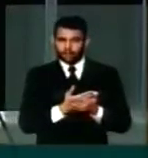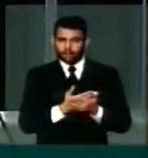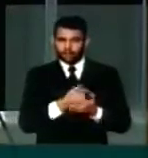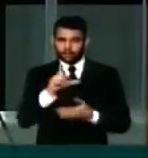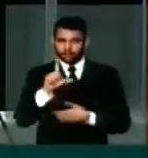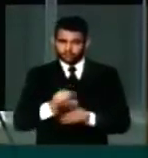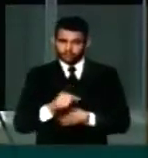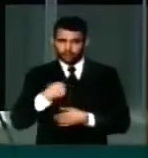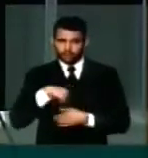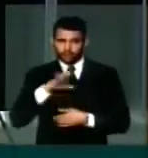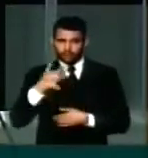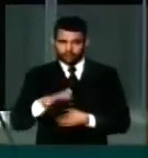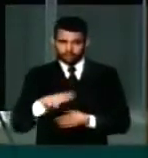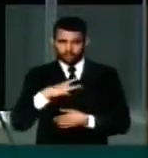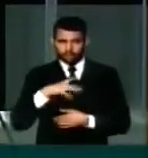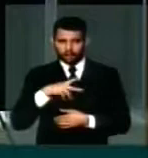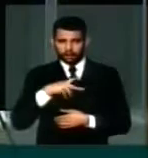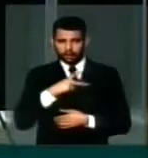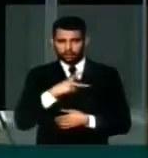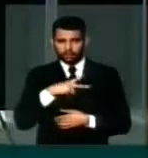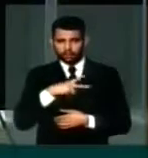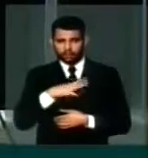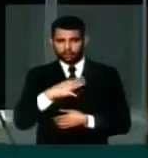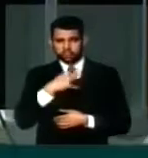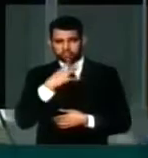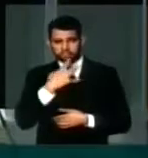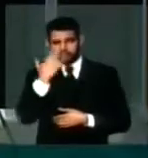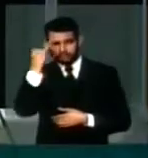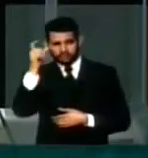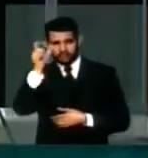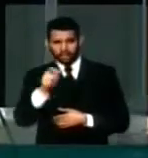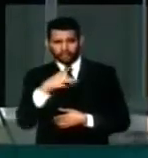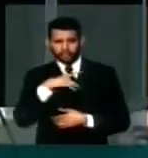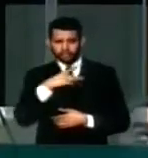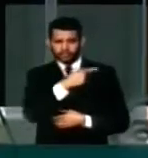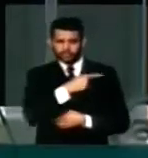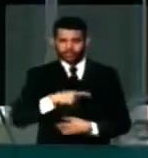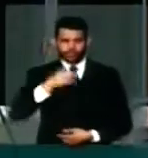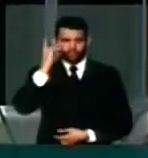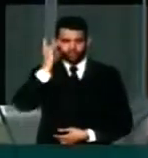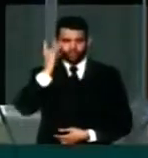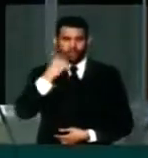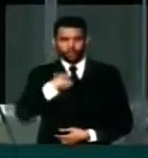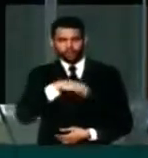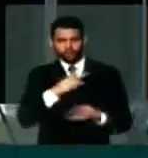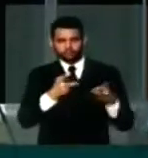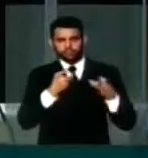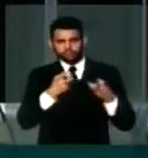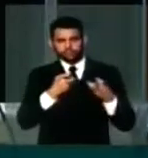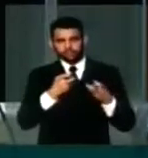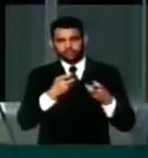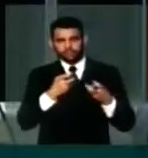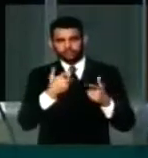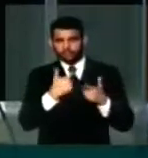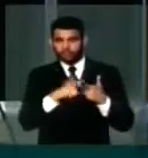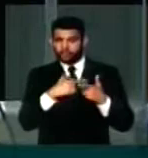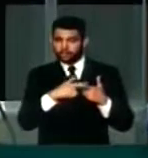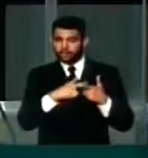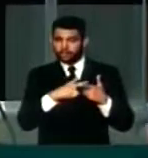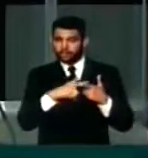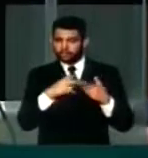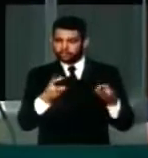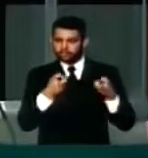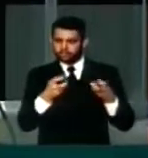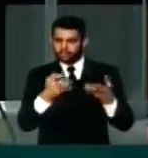popularidade da presidente Dilma. Lembremos também que essa pesquisa apontou que o problema crucial